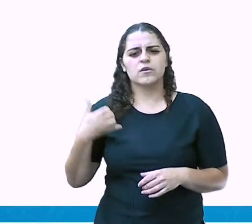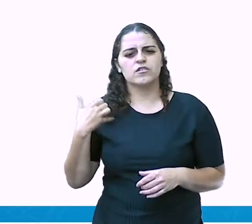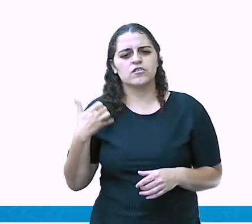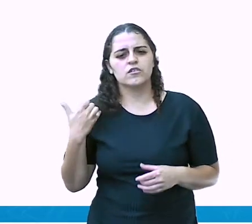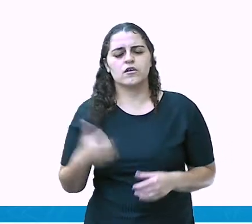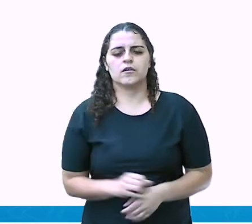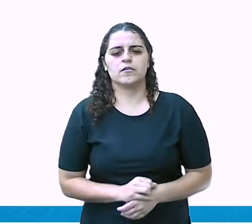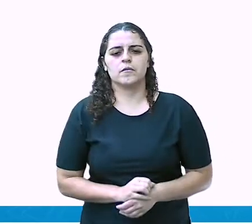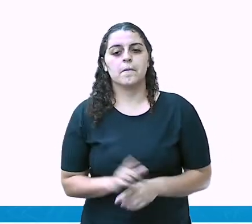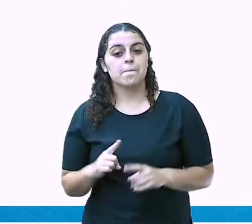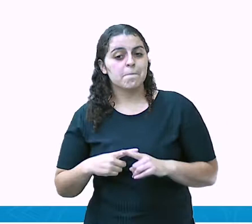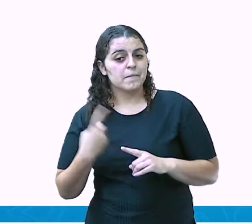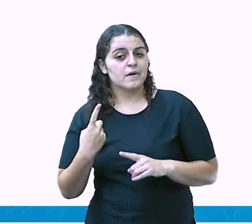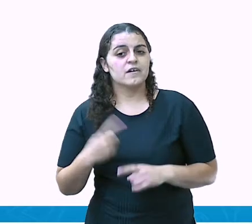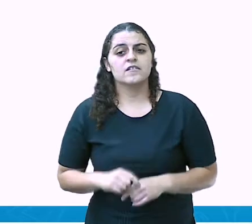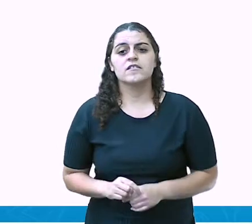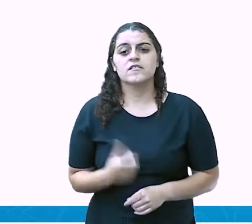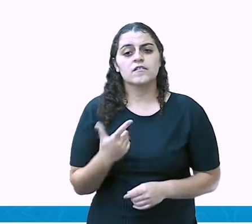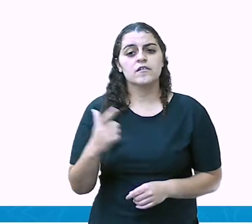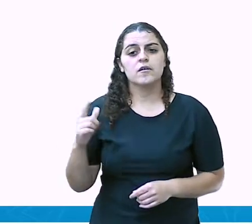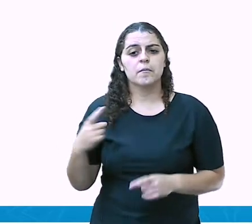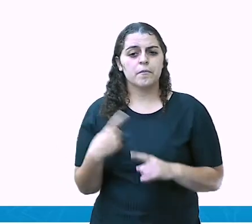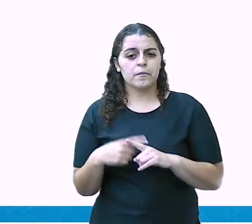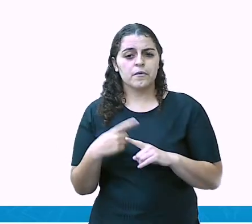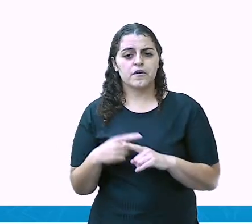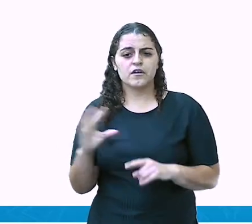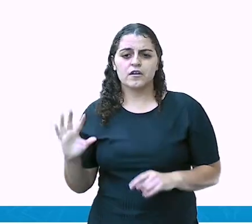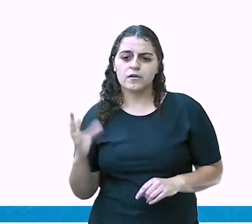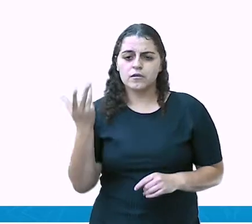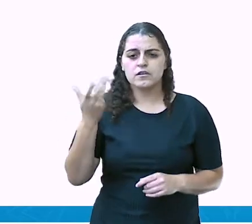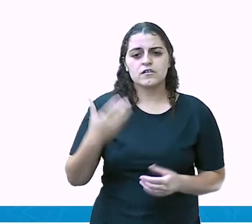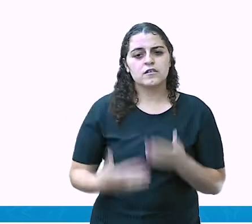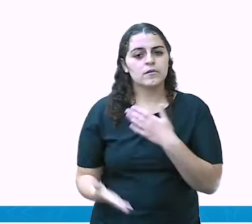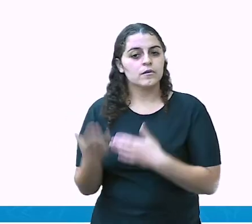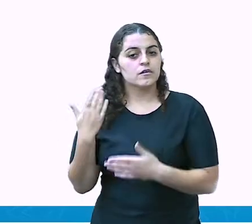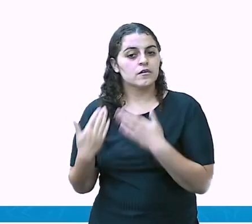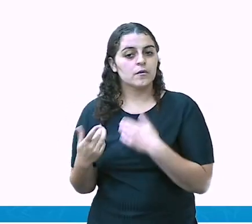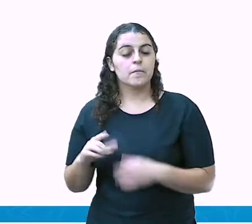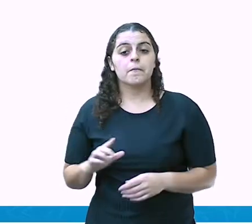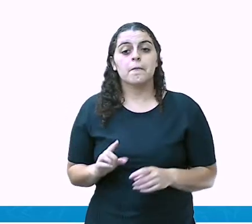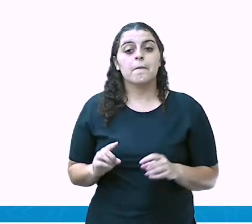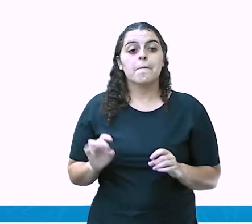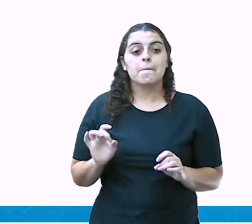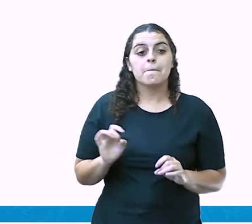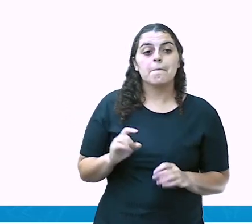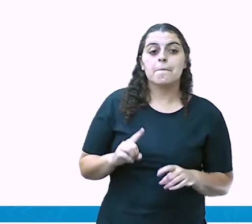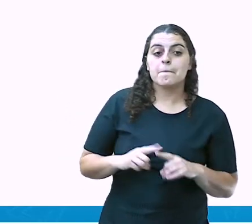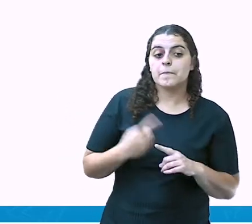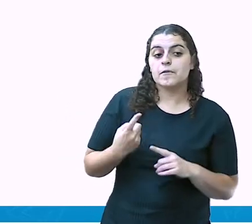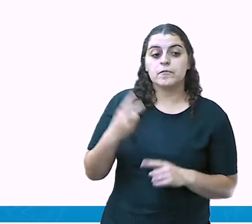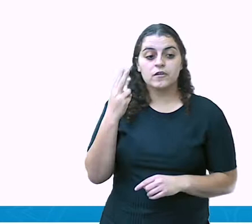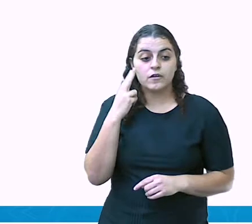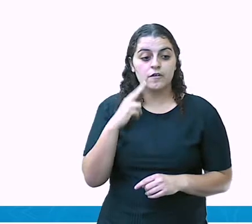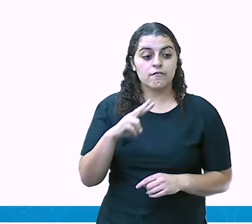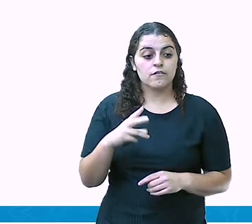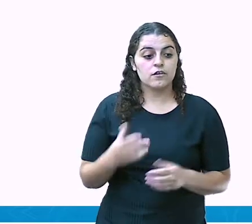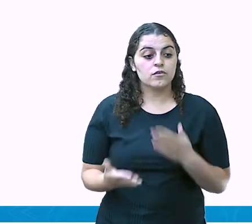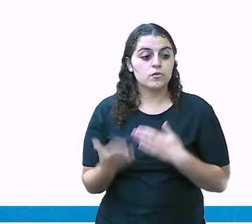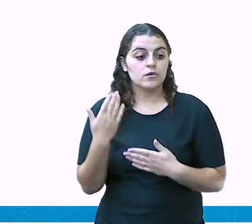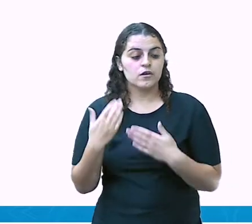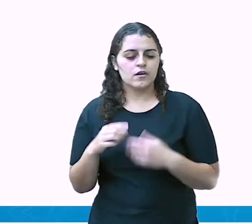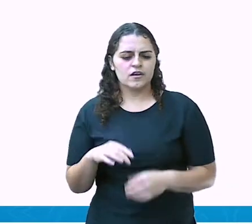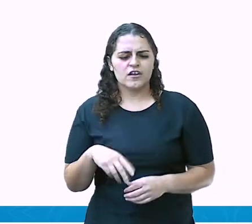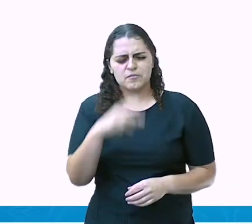idade. Mas não porque não aconteça antes. Mas porque não é observado antes. As pessoas